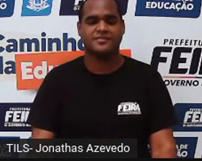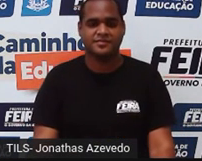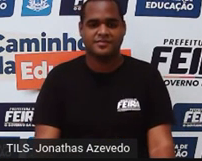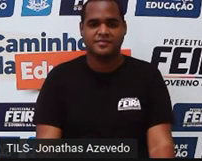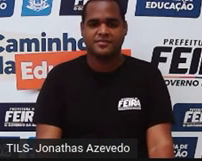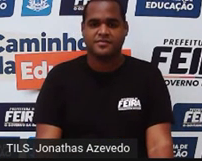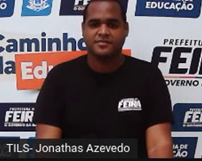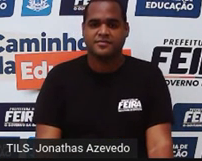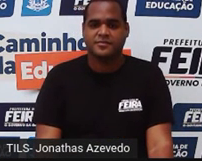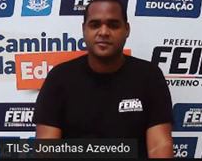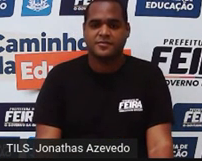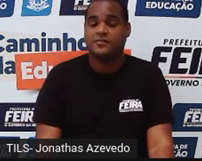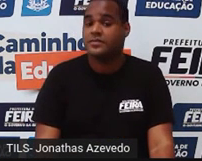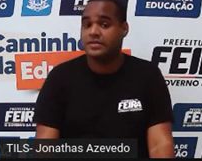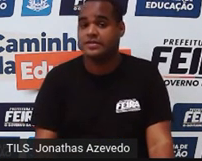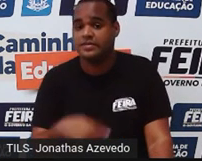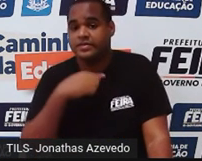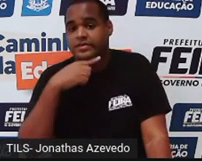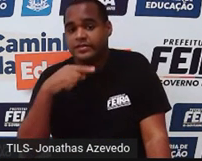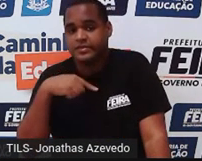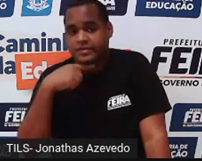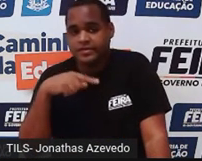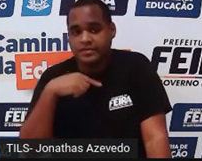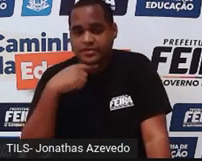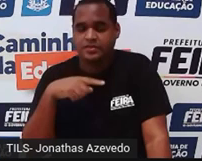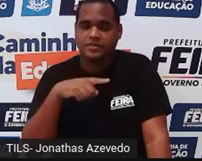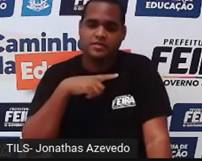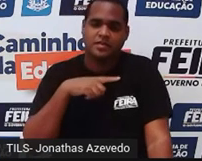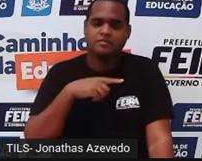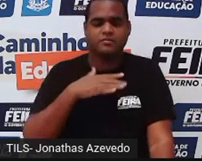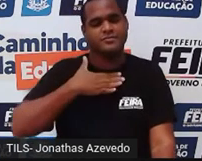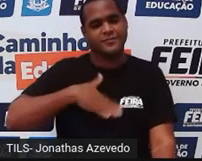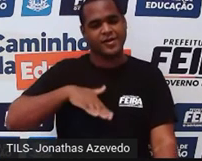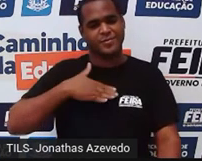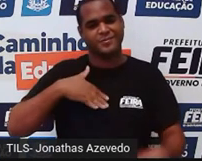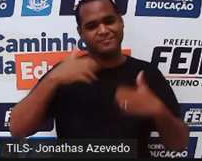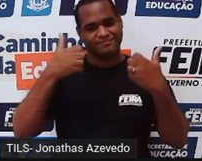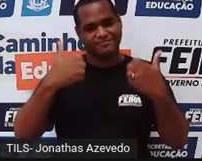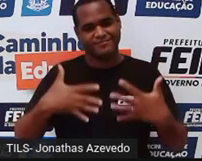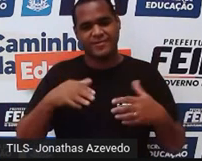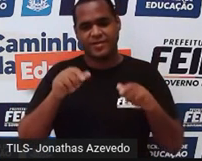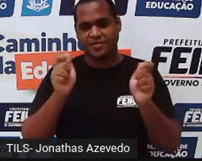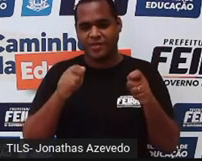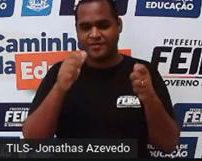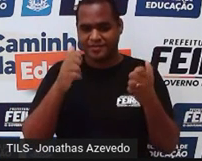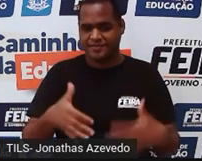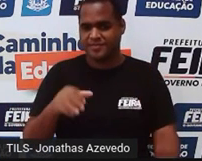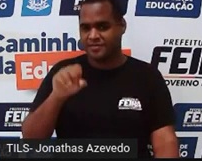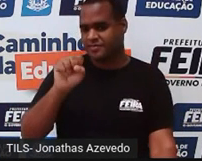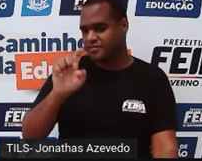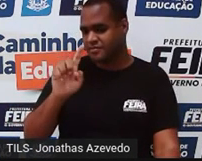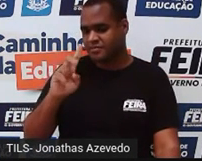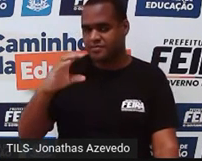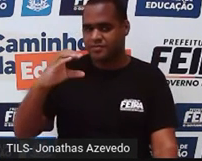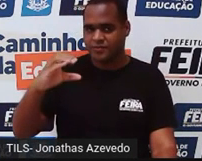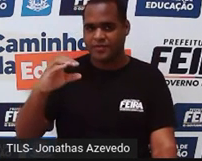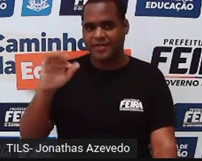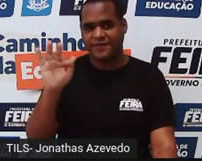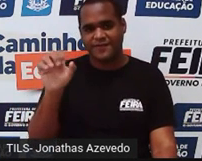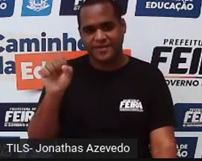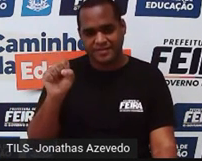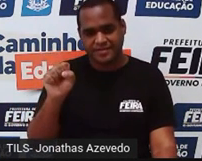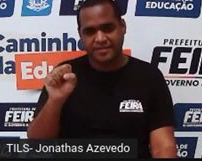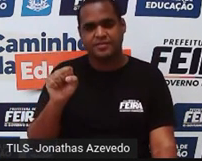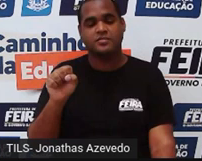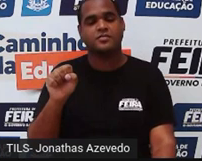Bom, ficou alguma duvidazinha? Calma, porque você pode acessar o canal Seduc Feira de